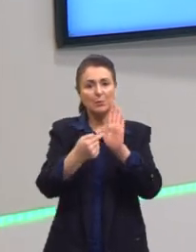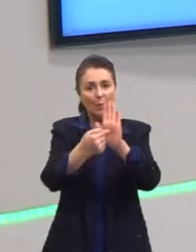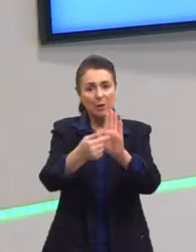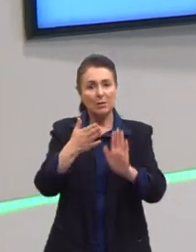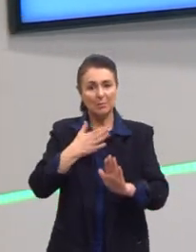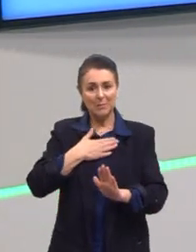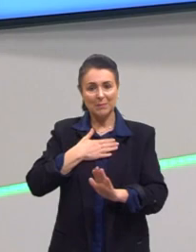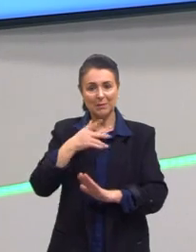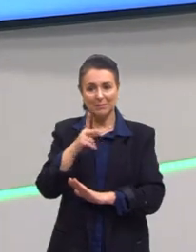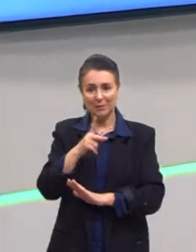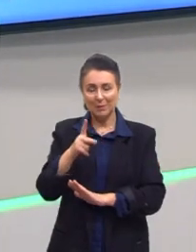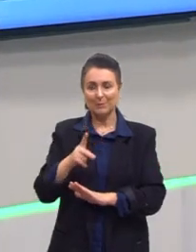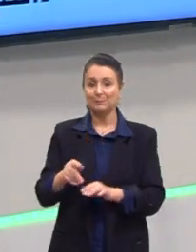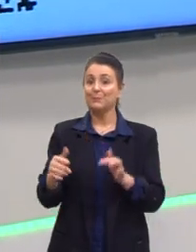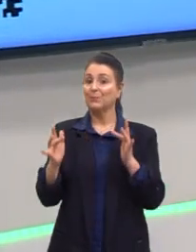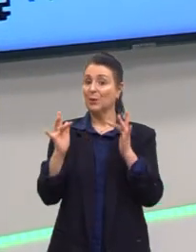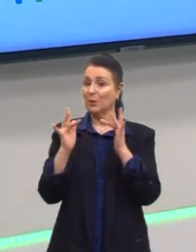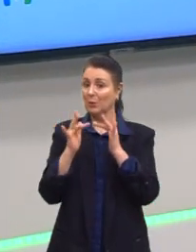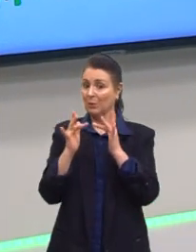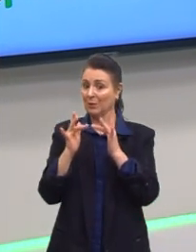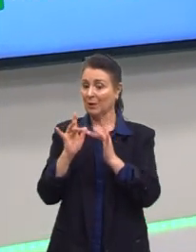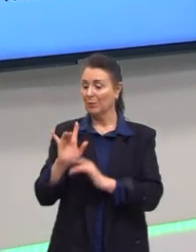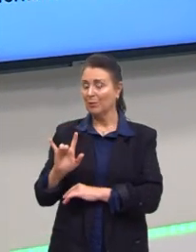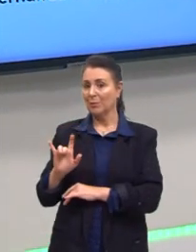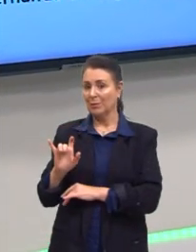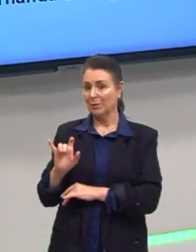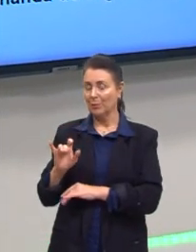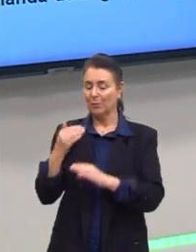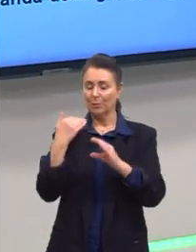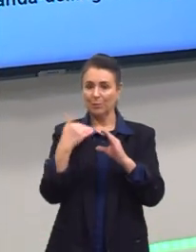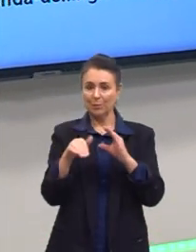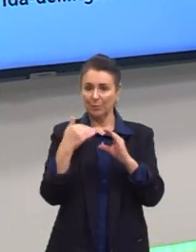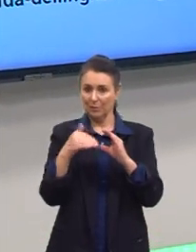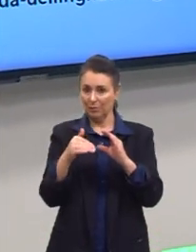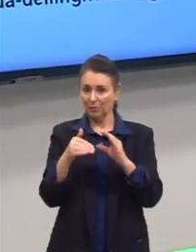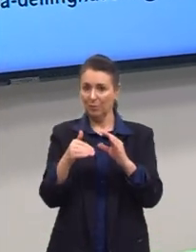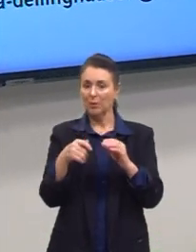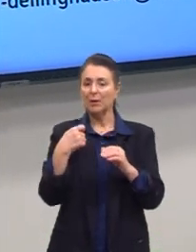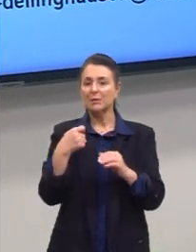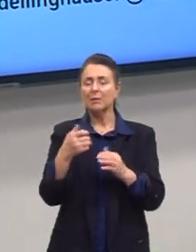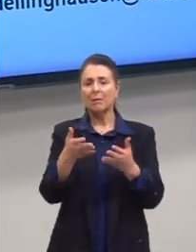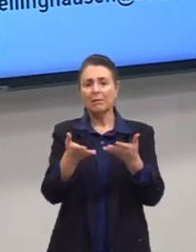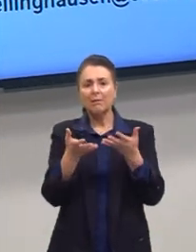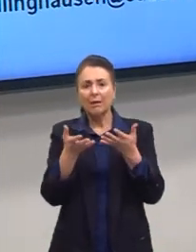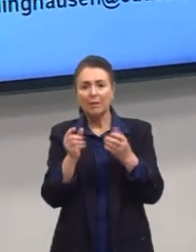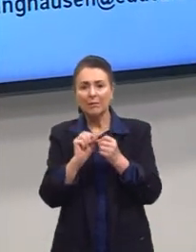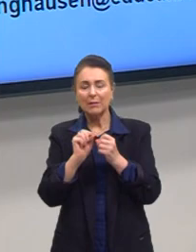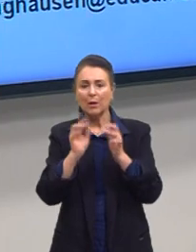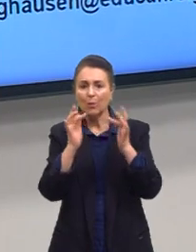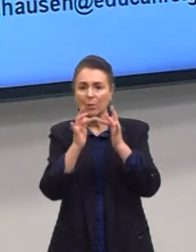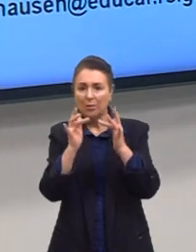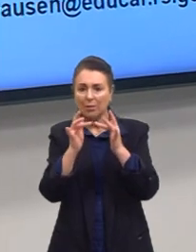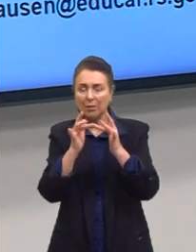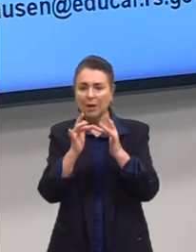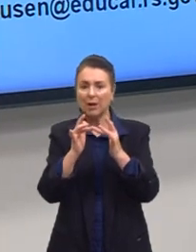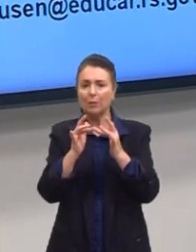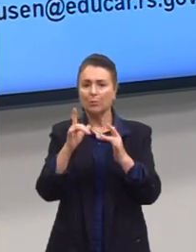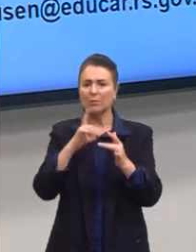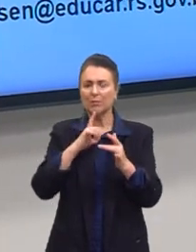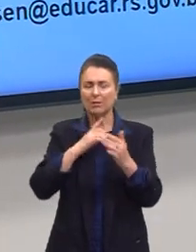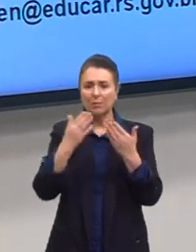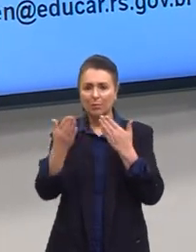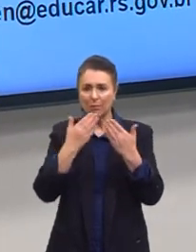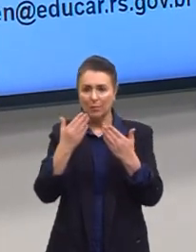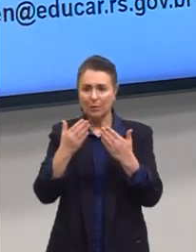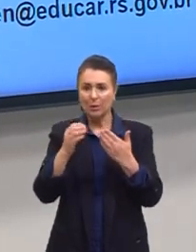tá? Deixo aqui, então, para vocês o Insta e o e-mail, se vocês quiserem entrar em contato, tirar dúvidas, ou até